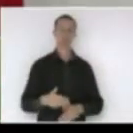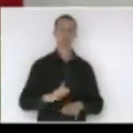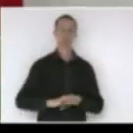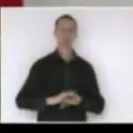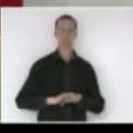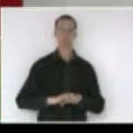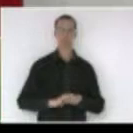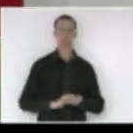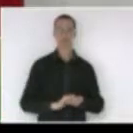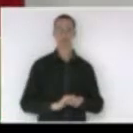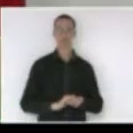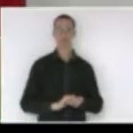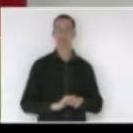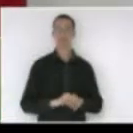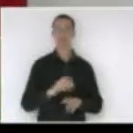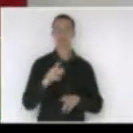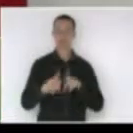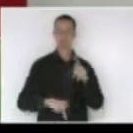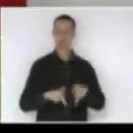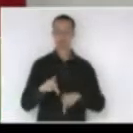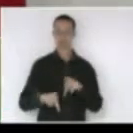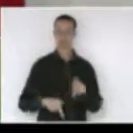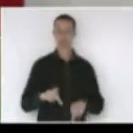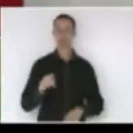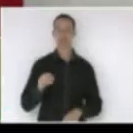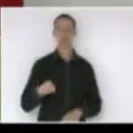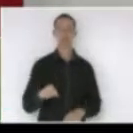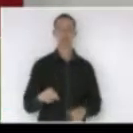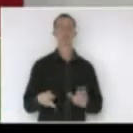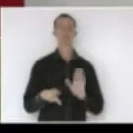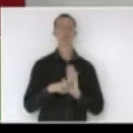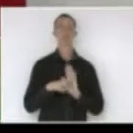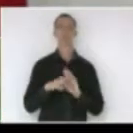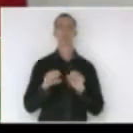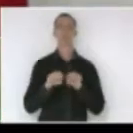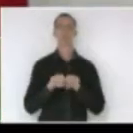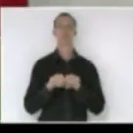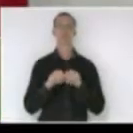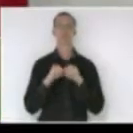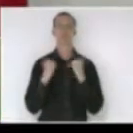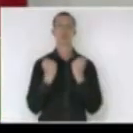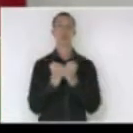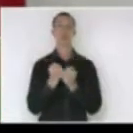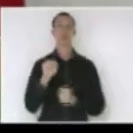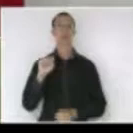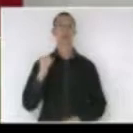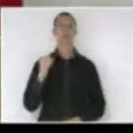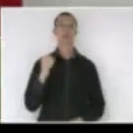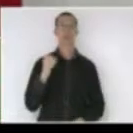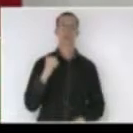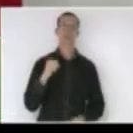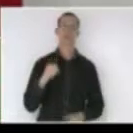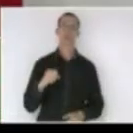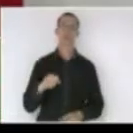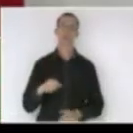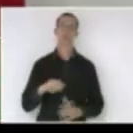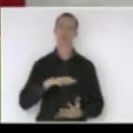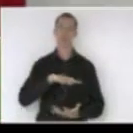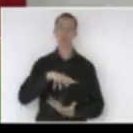participantes do oitavo encontro estadual da agroecologia